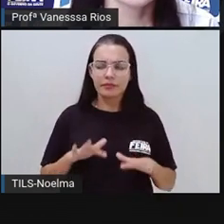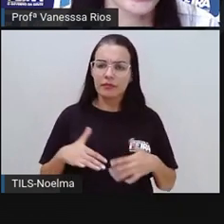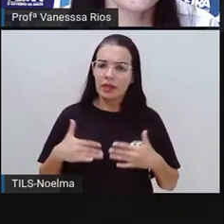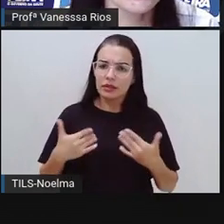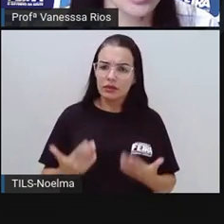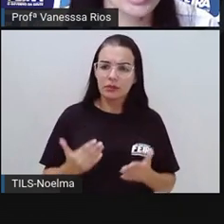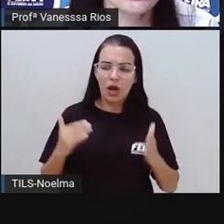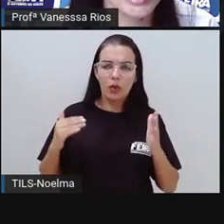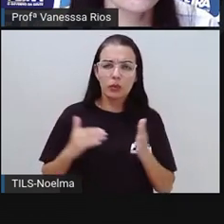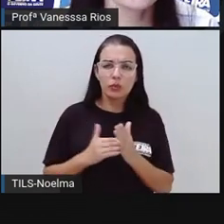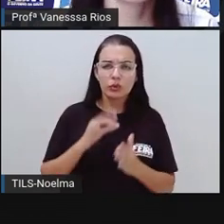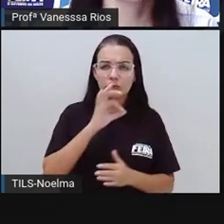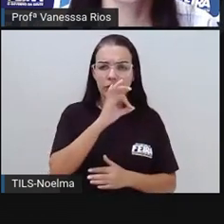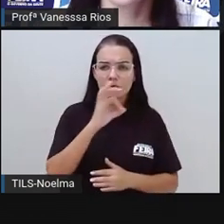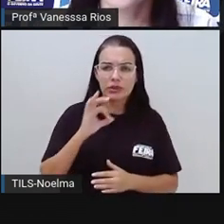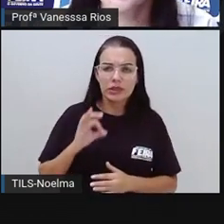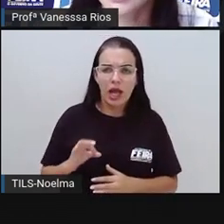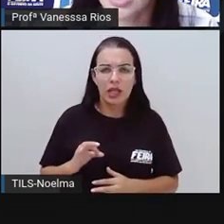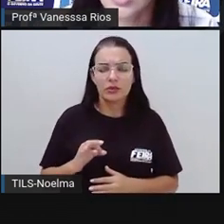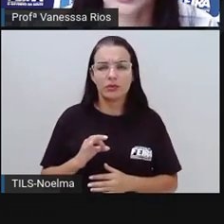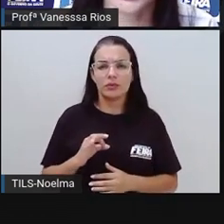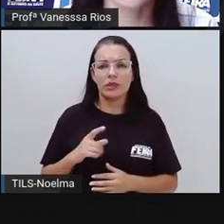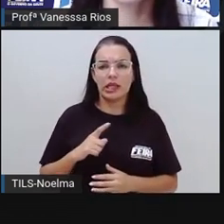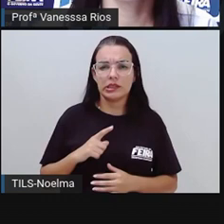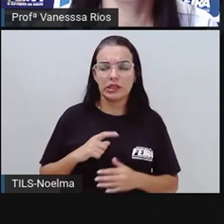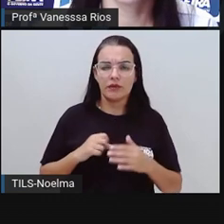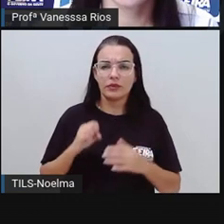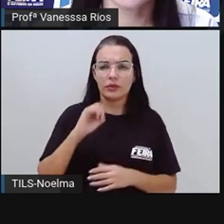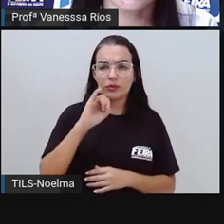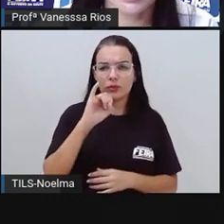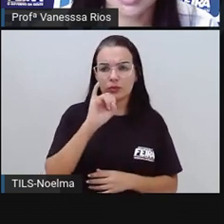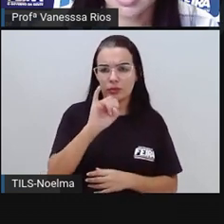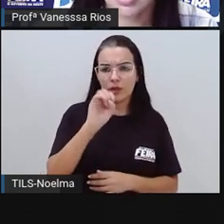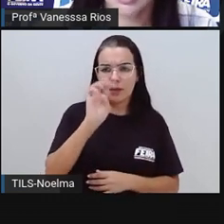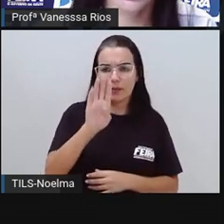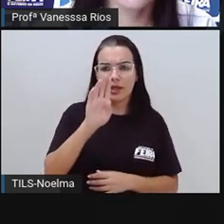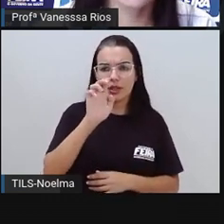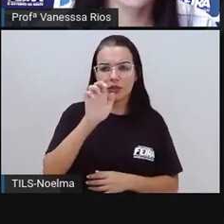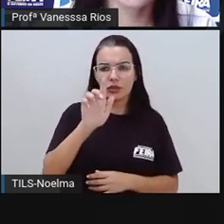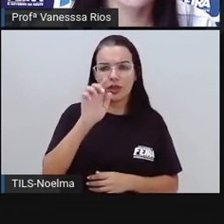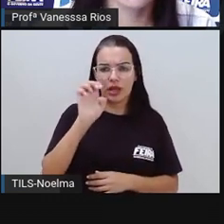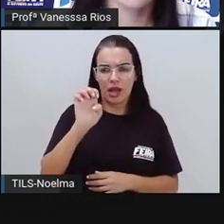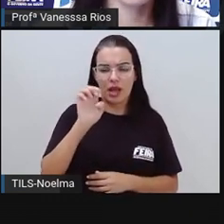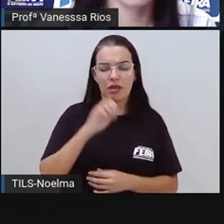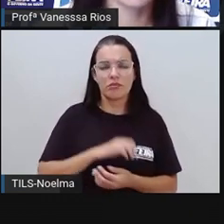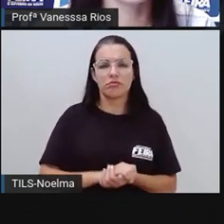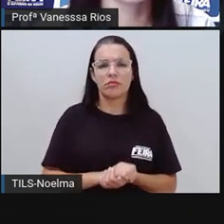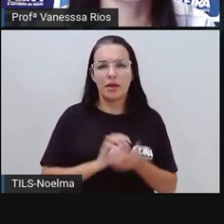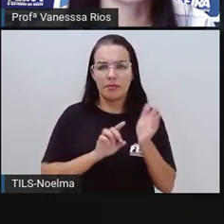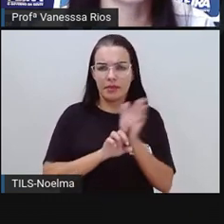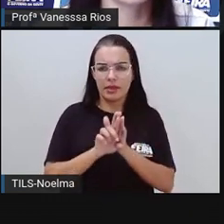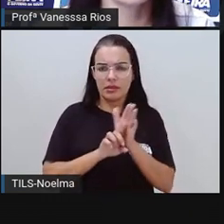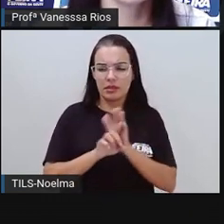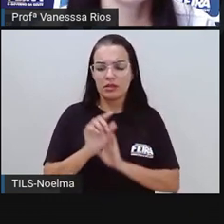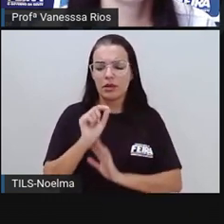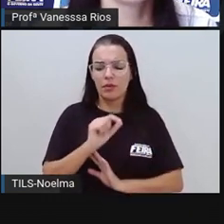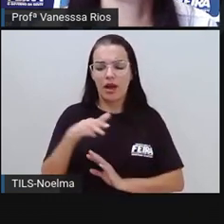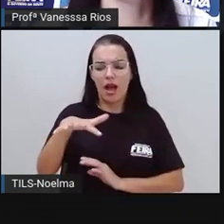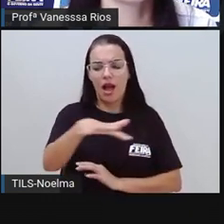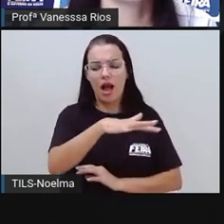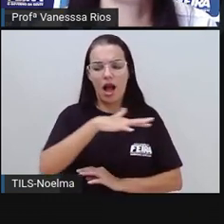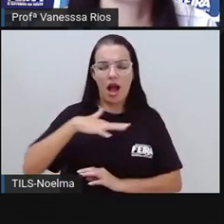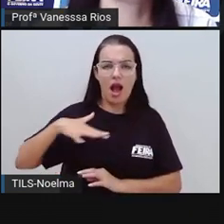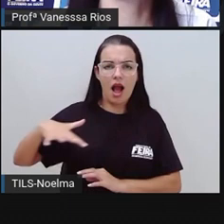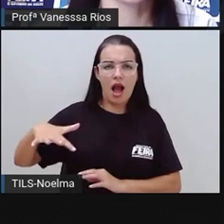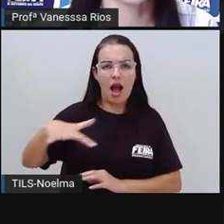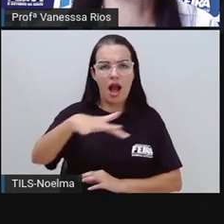últimos dados coletados no último censo, nas últimas pesquisas, em Feira de Santana, foi